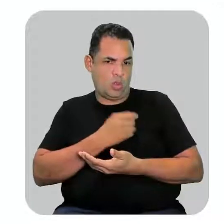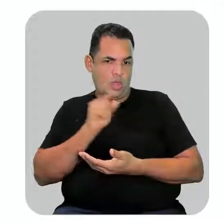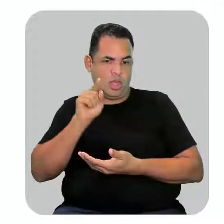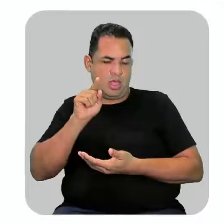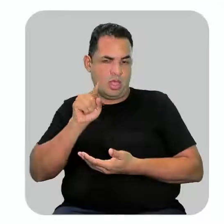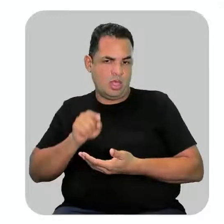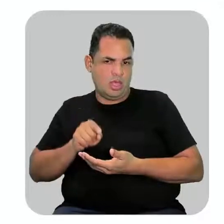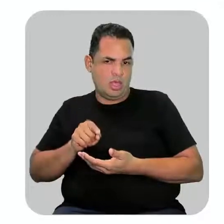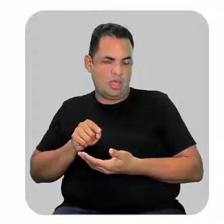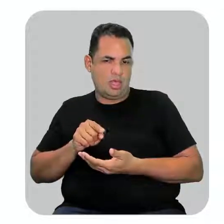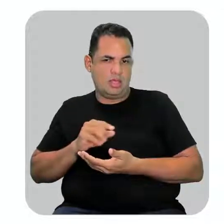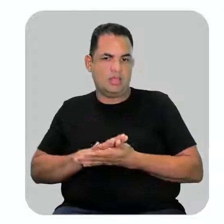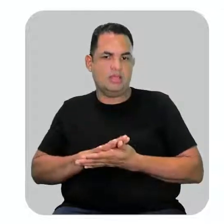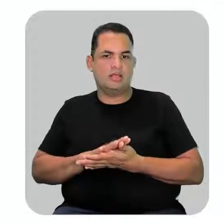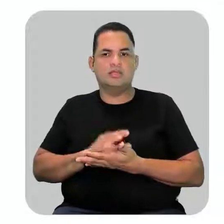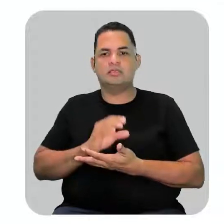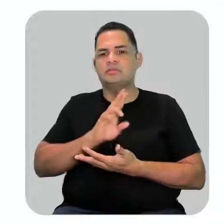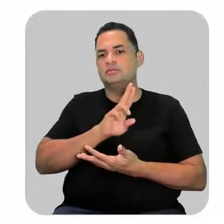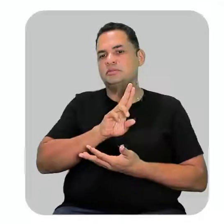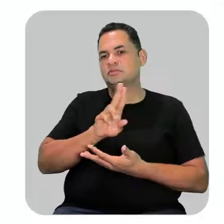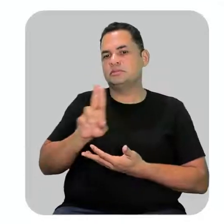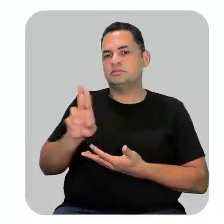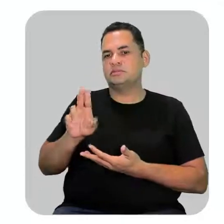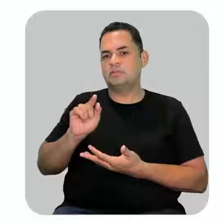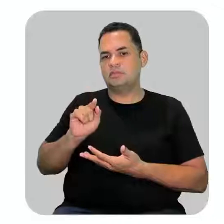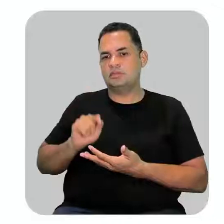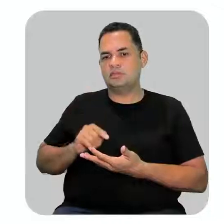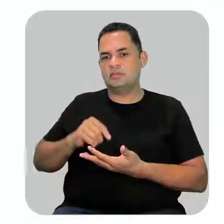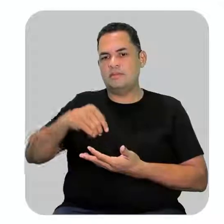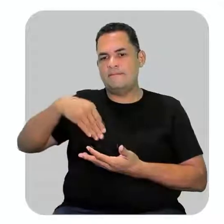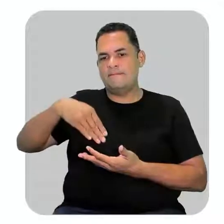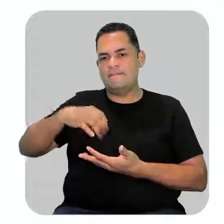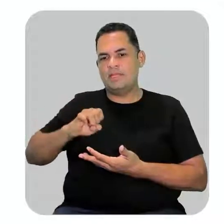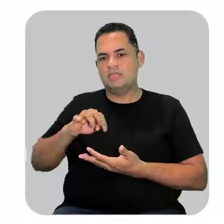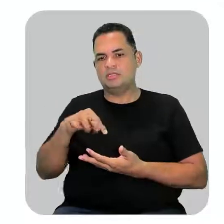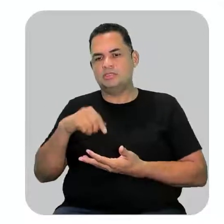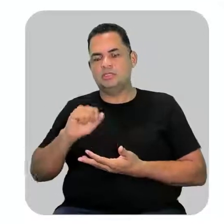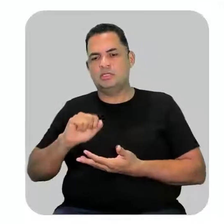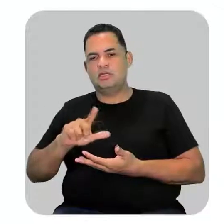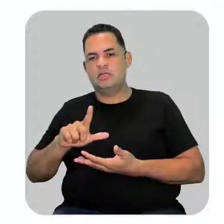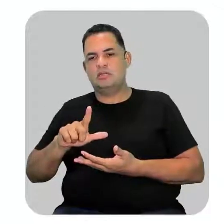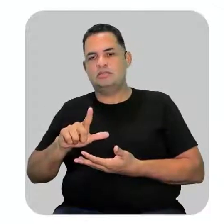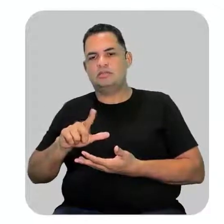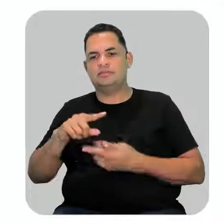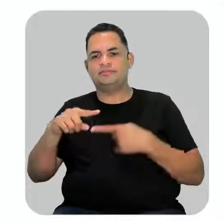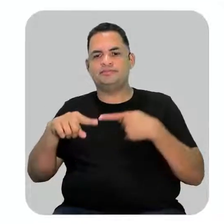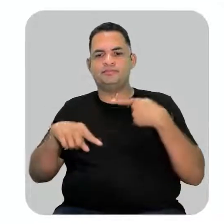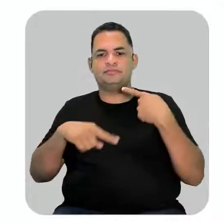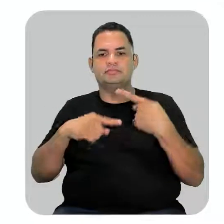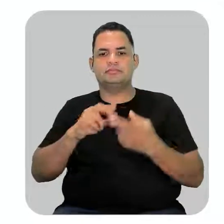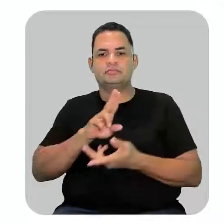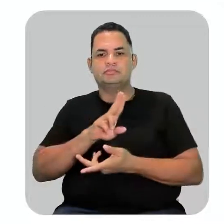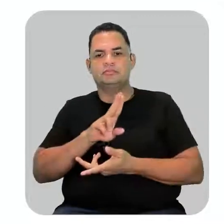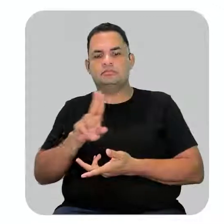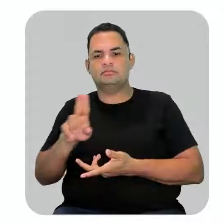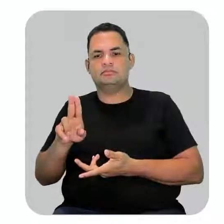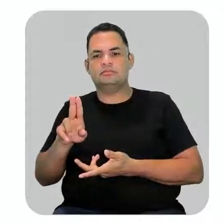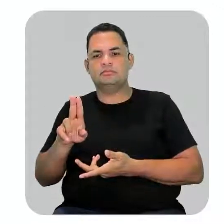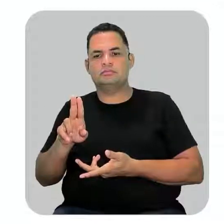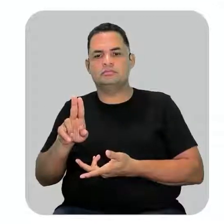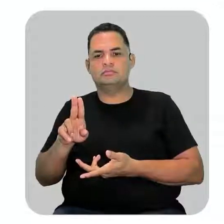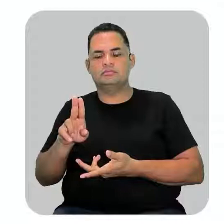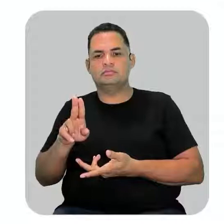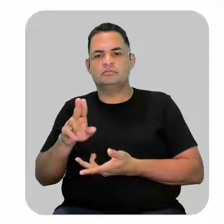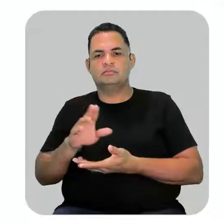o nome da ramificação que é o metil e depois o nome da minha cadeia principal